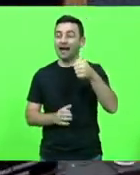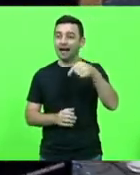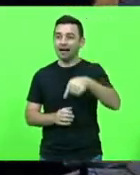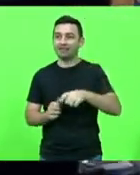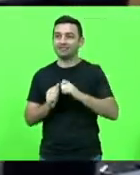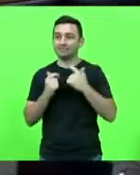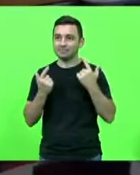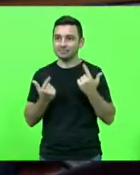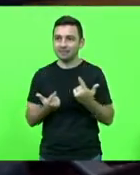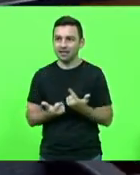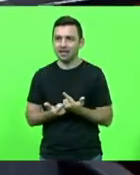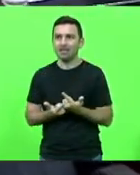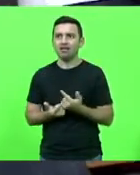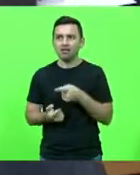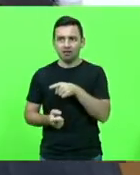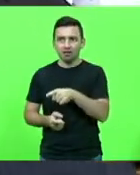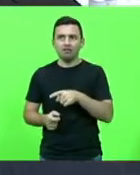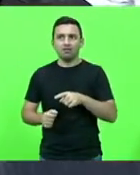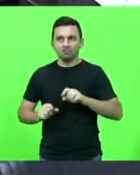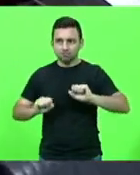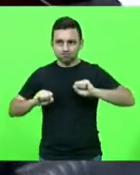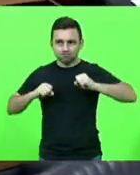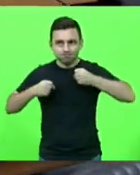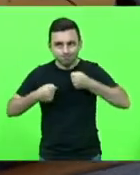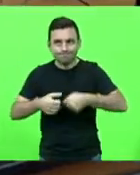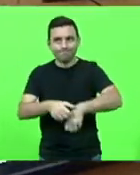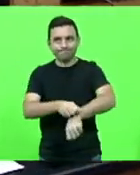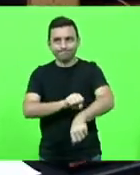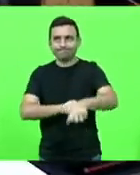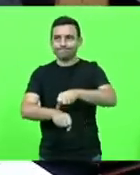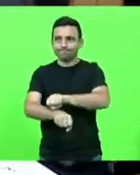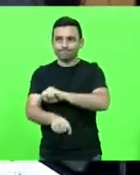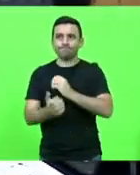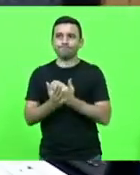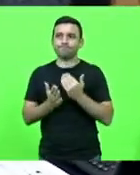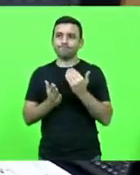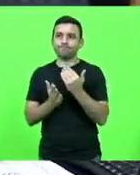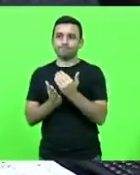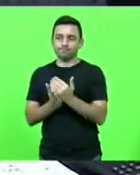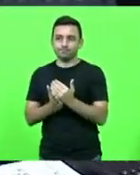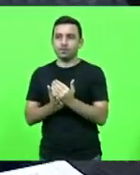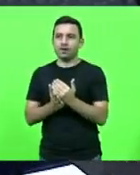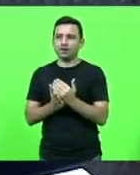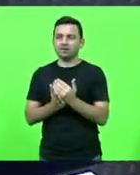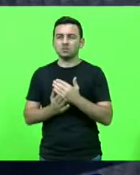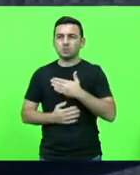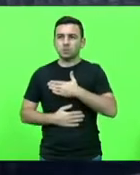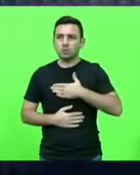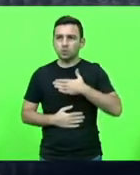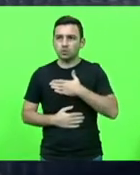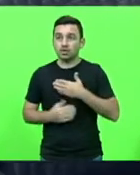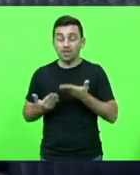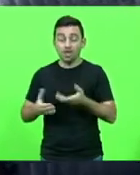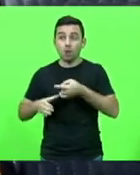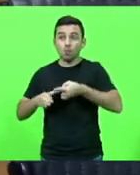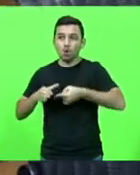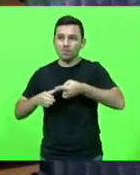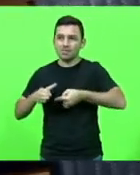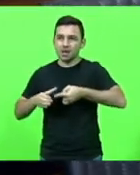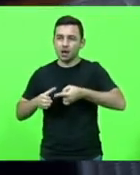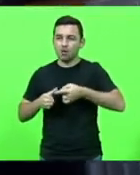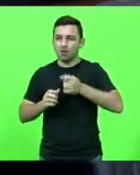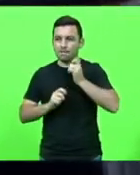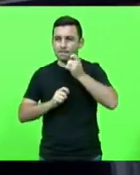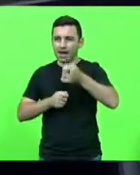cavou fundo nas reuniões trabalhou liderou esse processo tive prazer o prazer de como presidente da Comissão da Pesca ser um